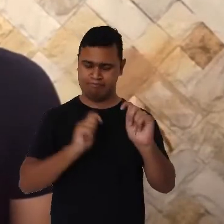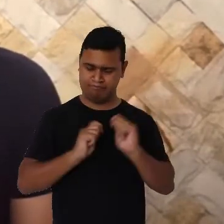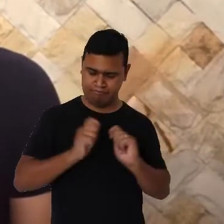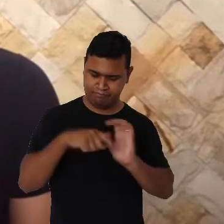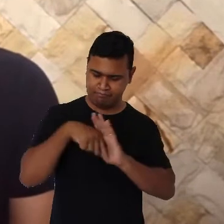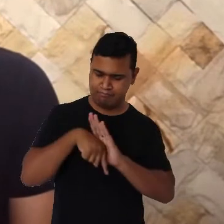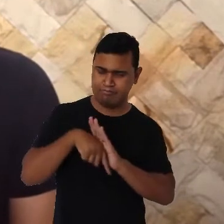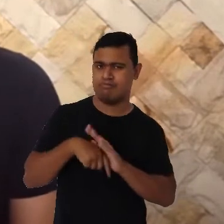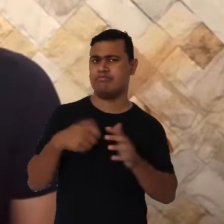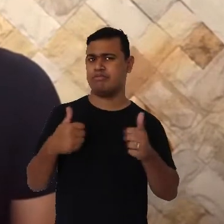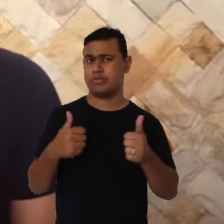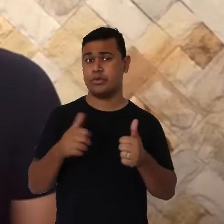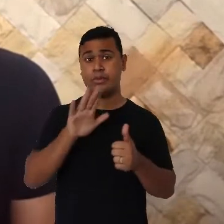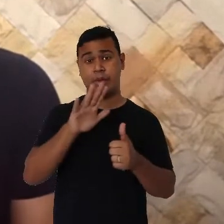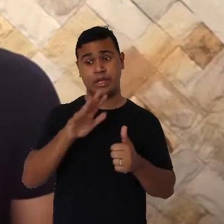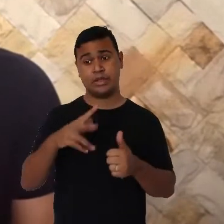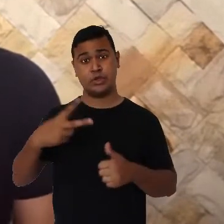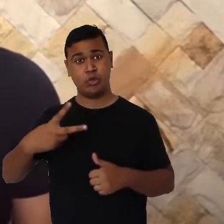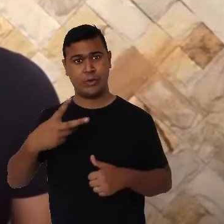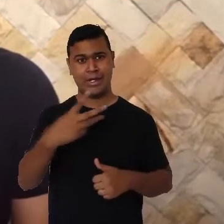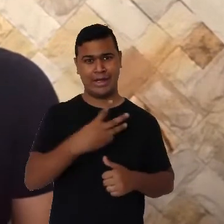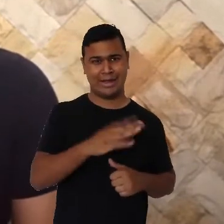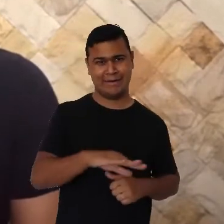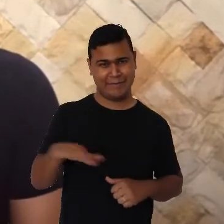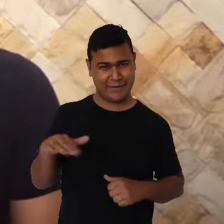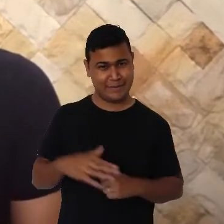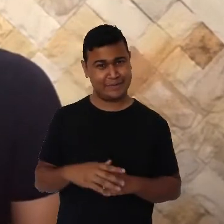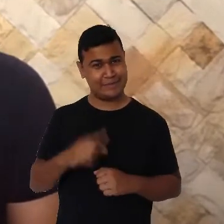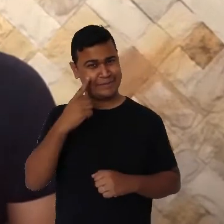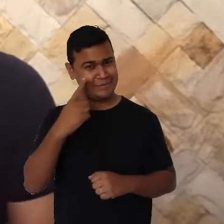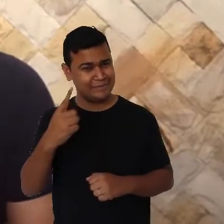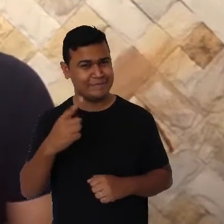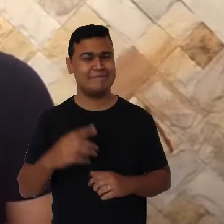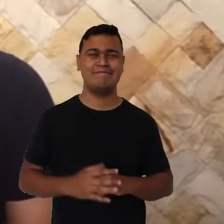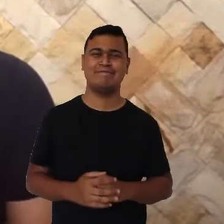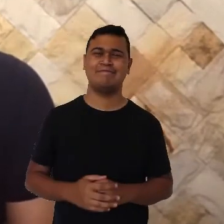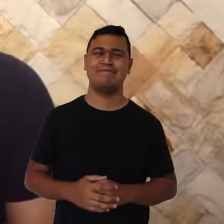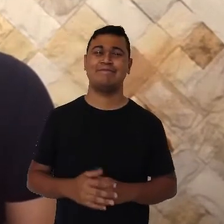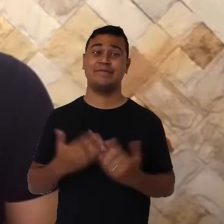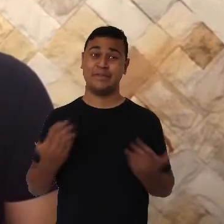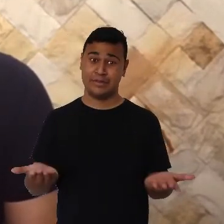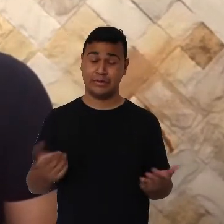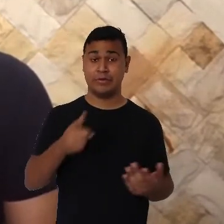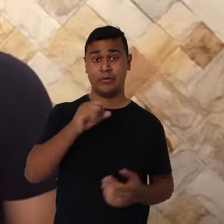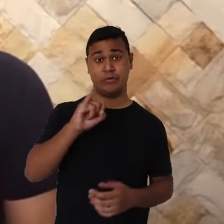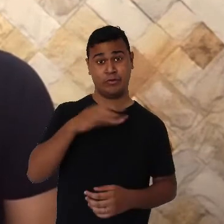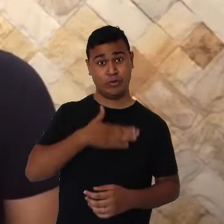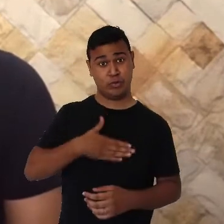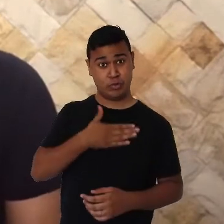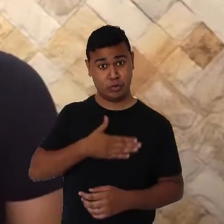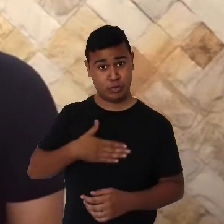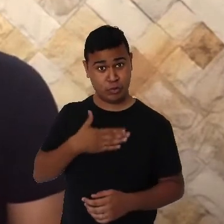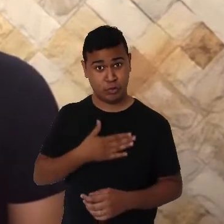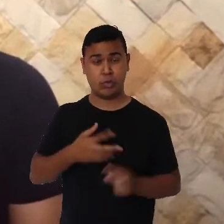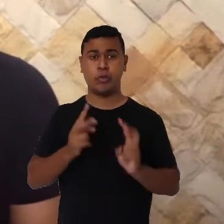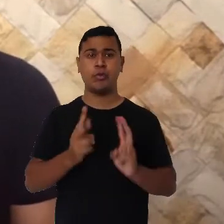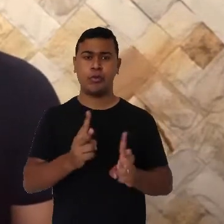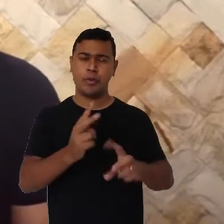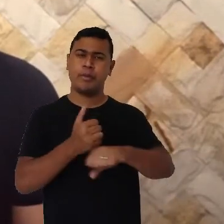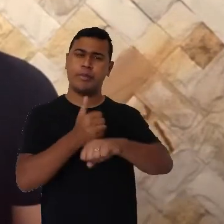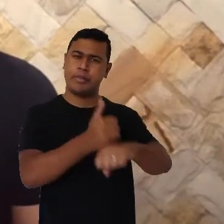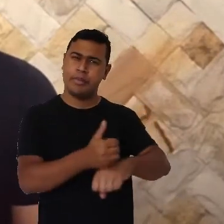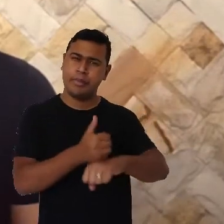mas na segunda e terceira infância. Fique ligado! Então, se você gostou, continue nos